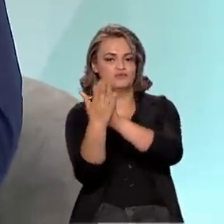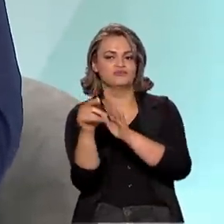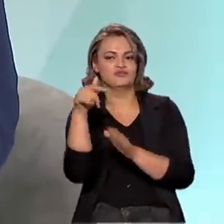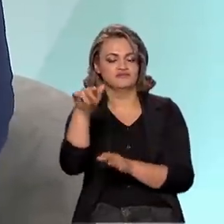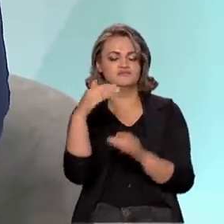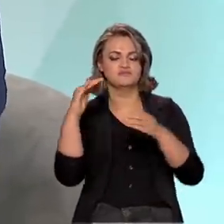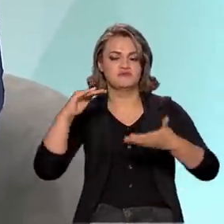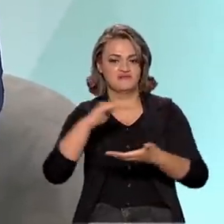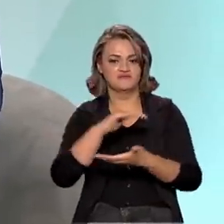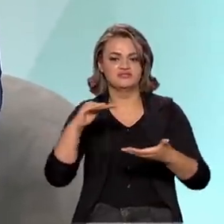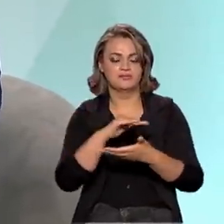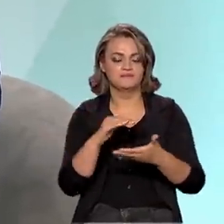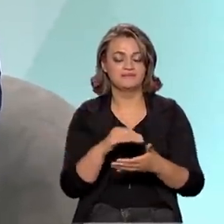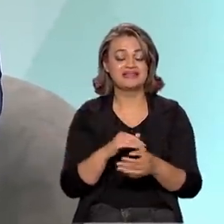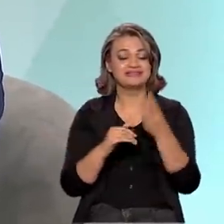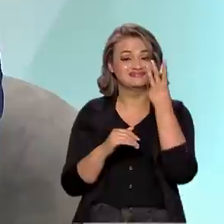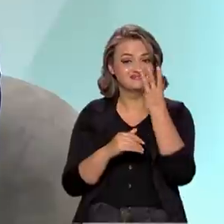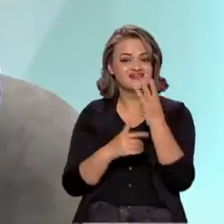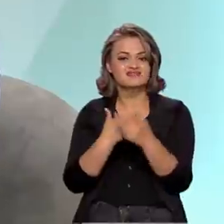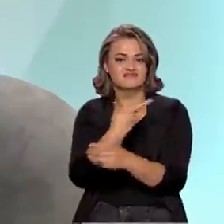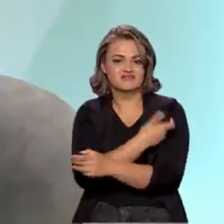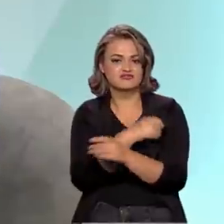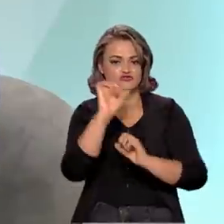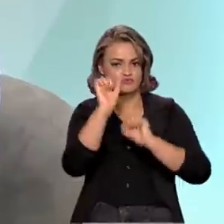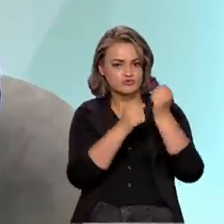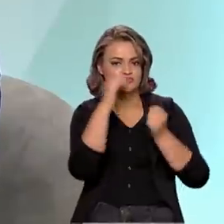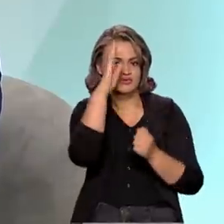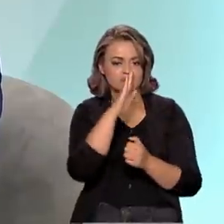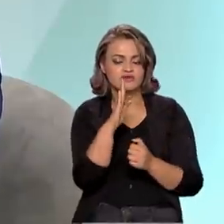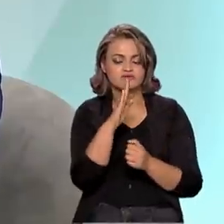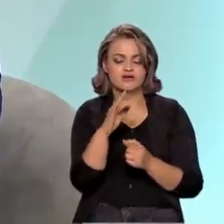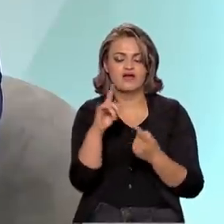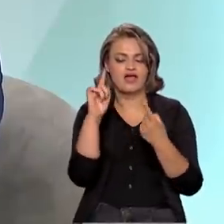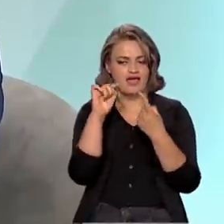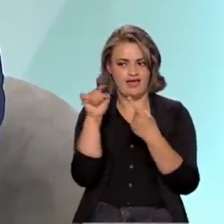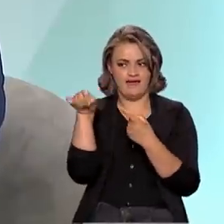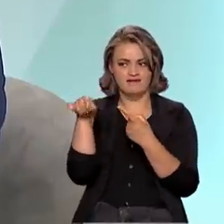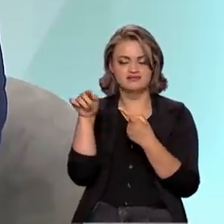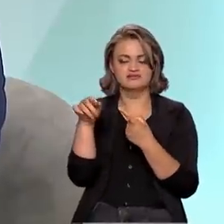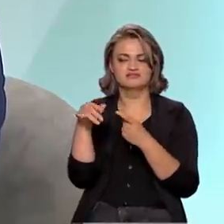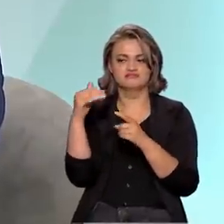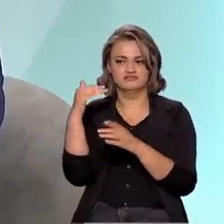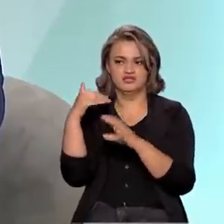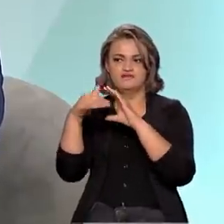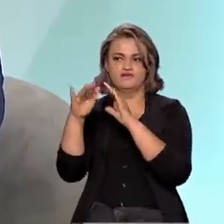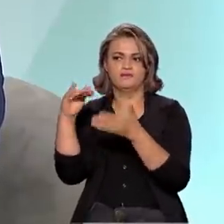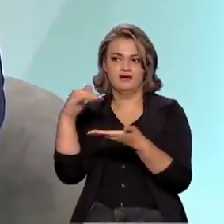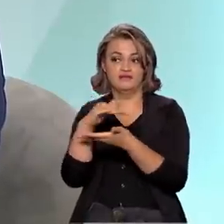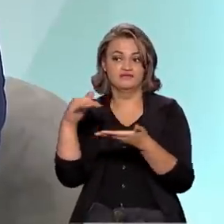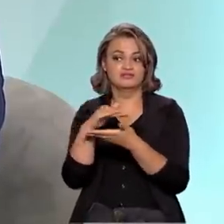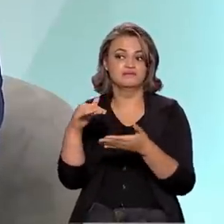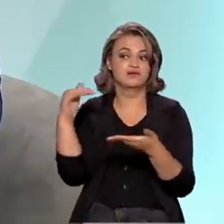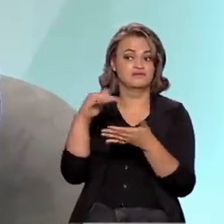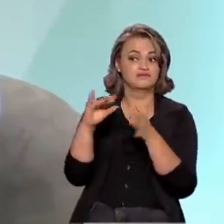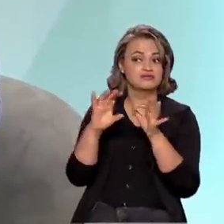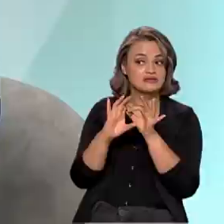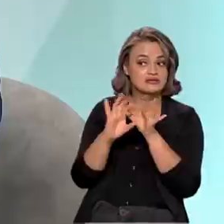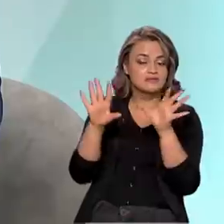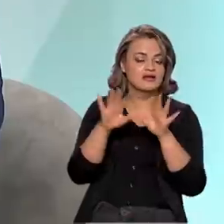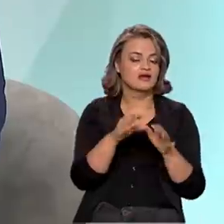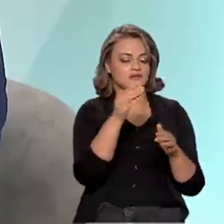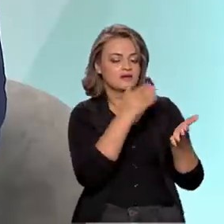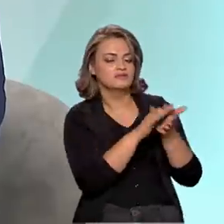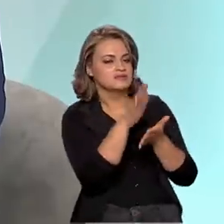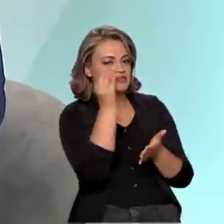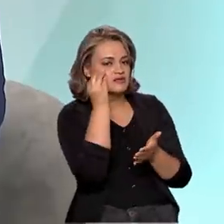temos, das 15, três delas já, a Versamune já está na Anvisa, esperando a liberação da Anvisa para começar os testes